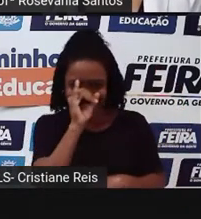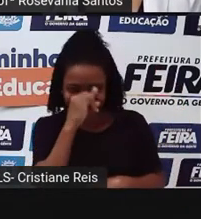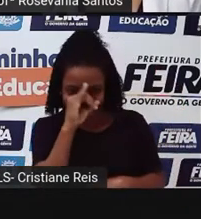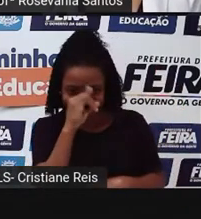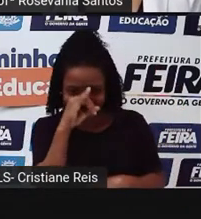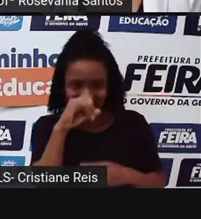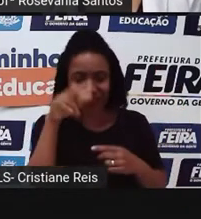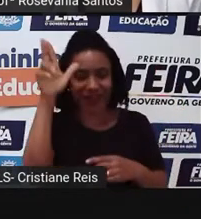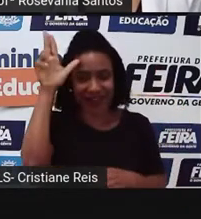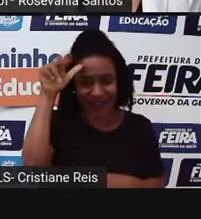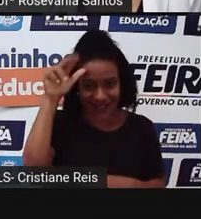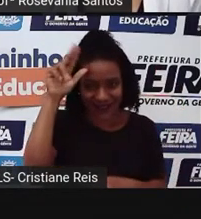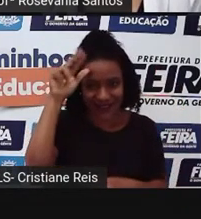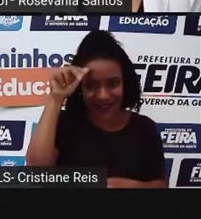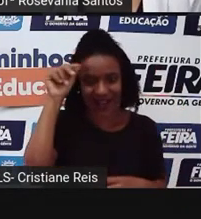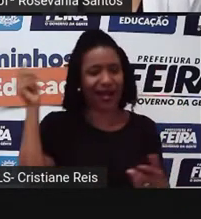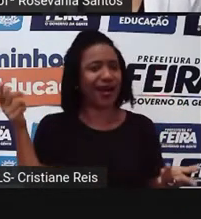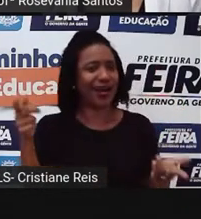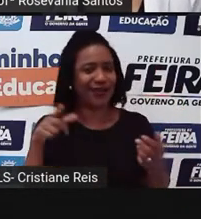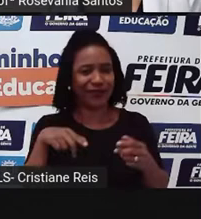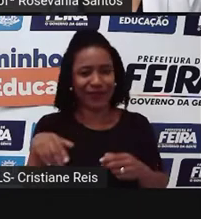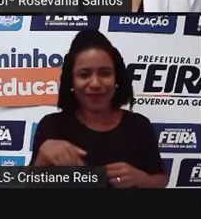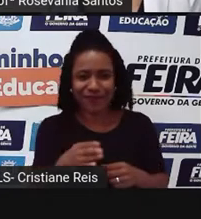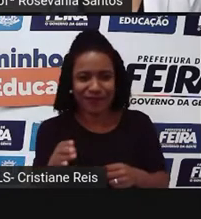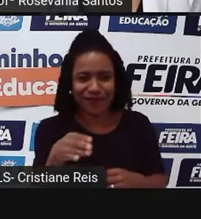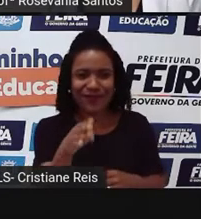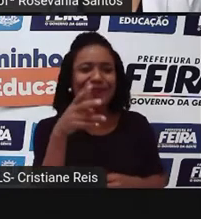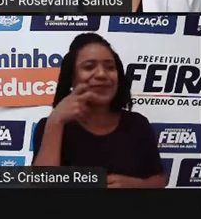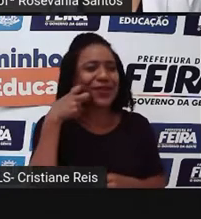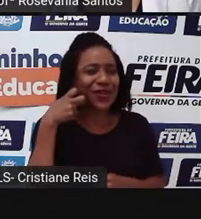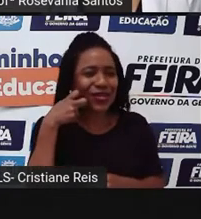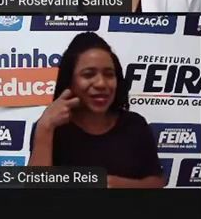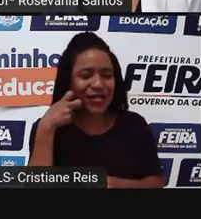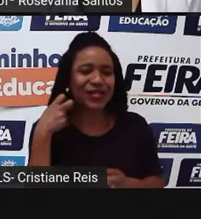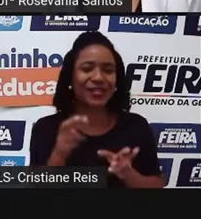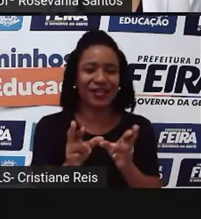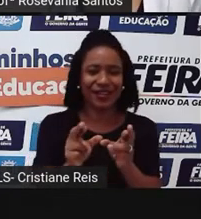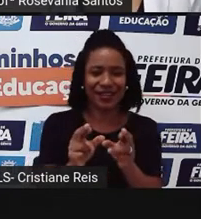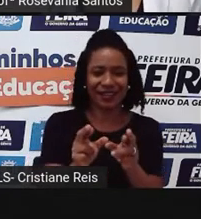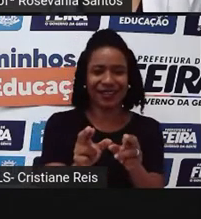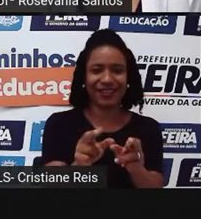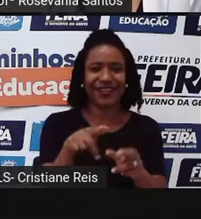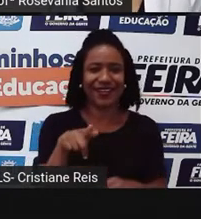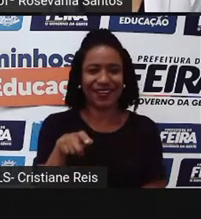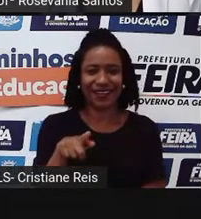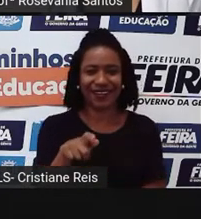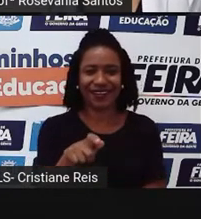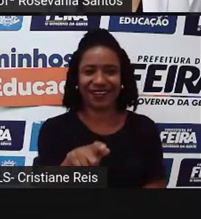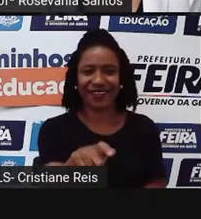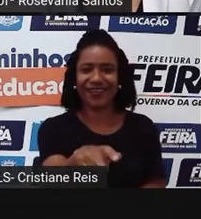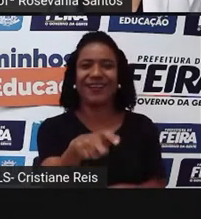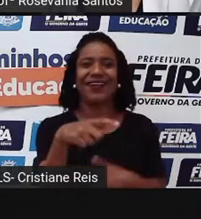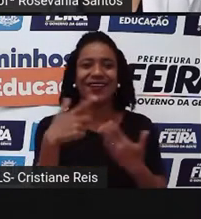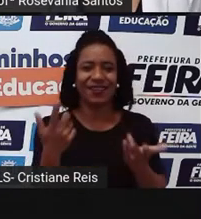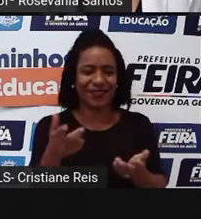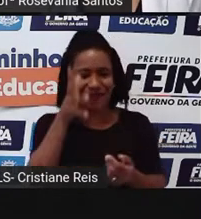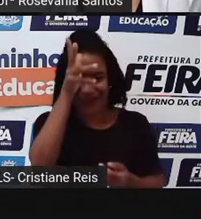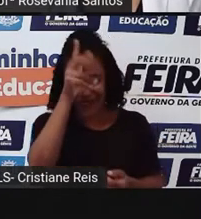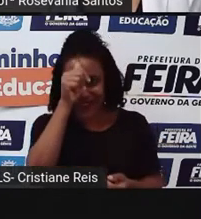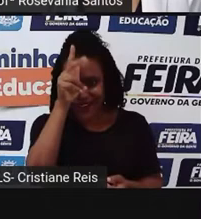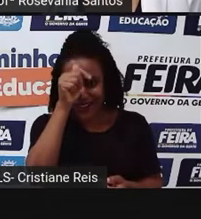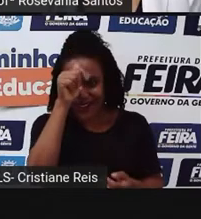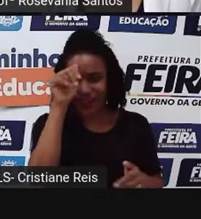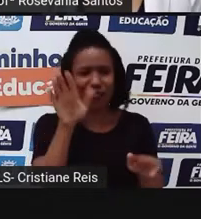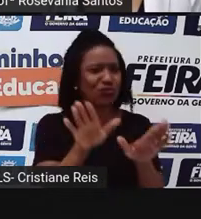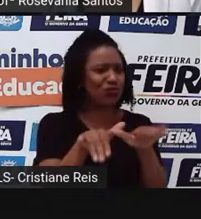parte dos mariscos. As abelhas, os peixes, o gado, né? Os frangos, de mão geral. As aves, né? De mão